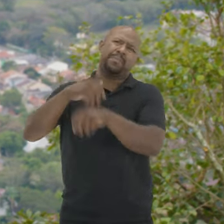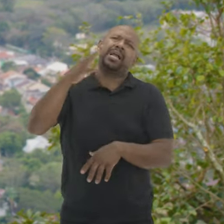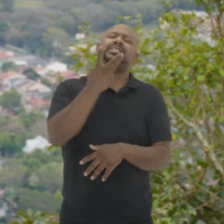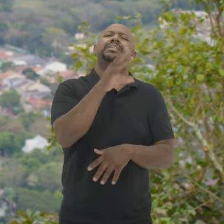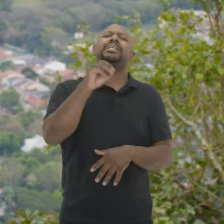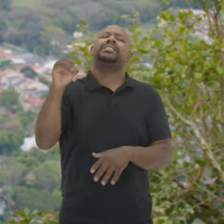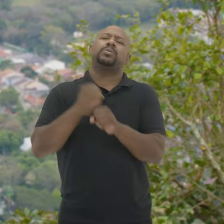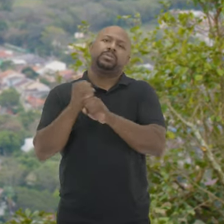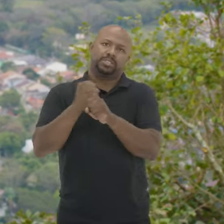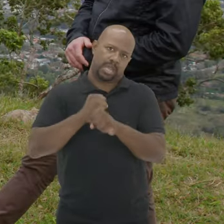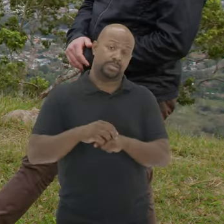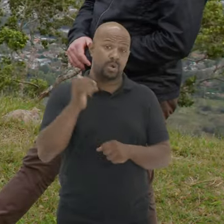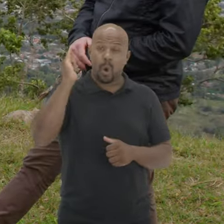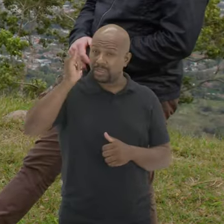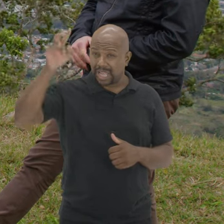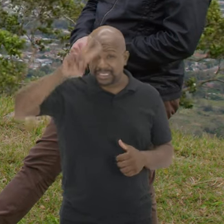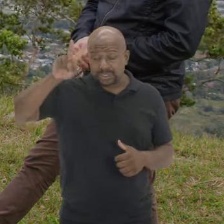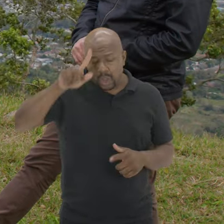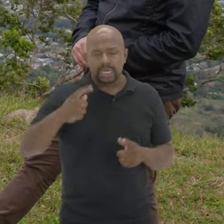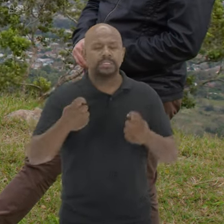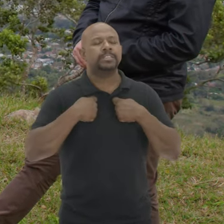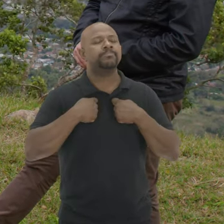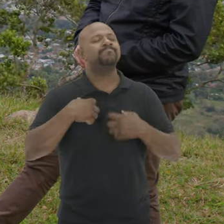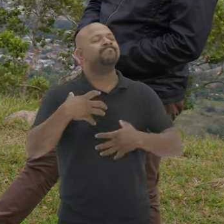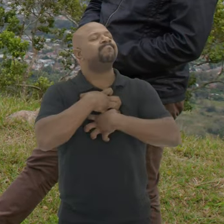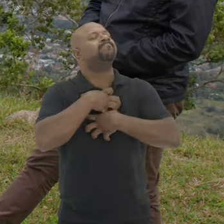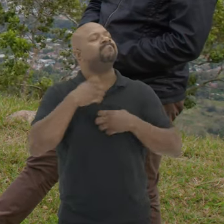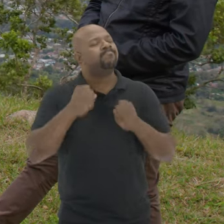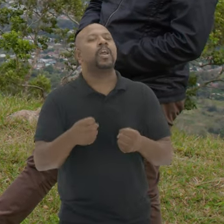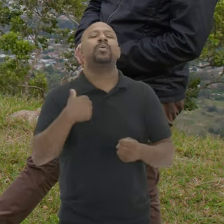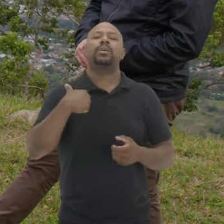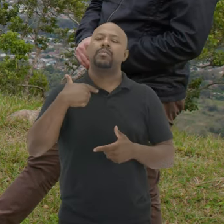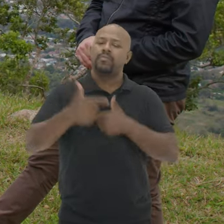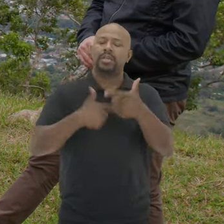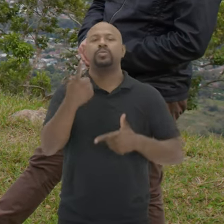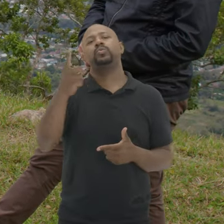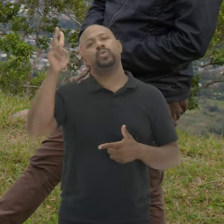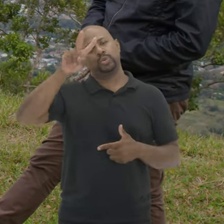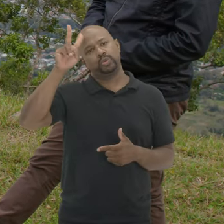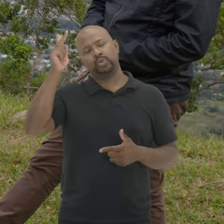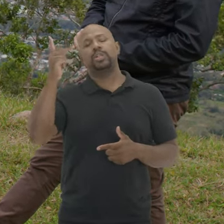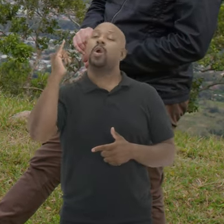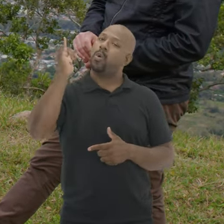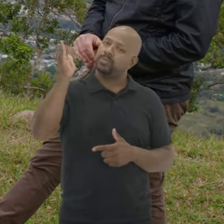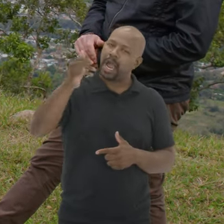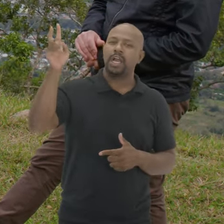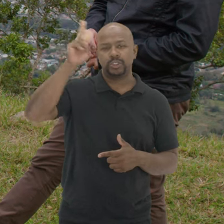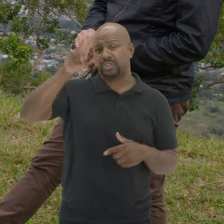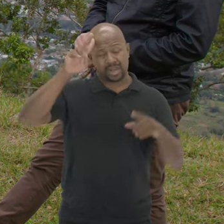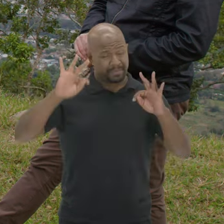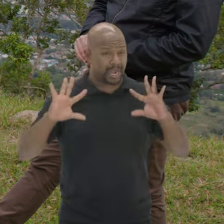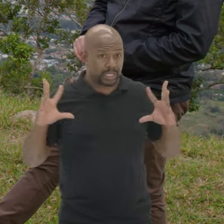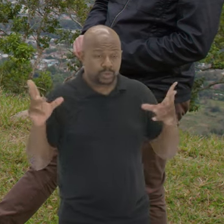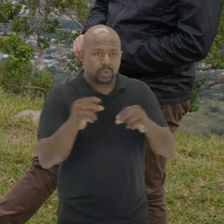historicamente Há mais de 300 anos Contar essa história É que dá sentido Ao que faz um historiador Contar